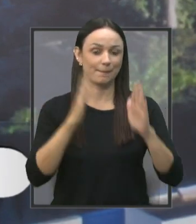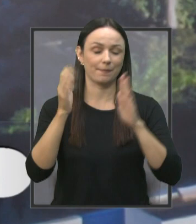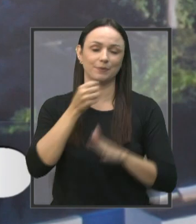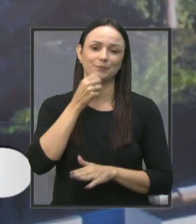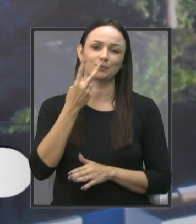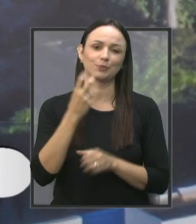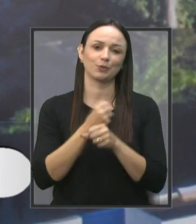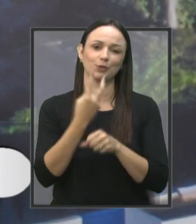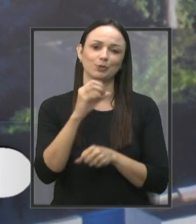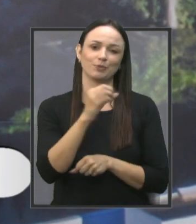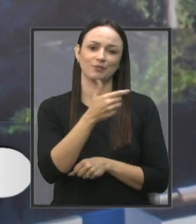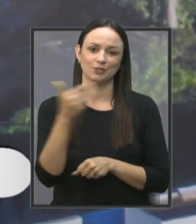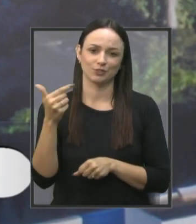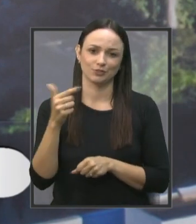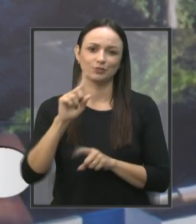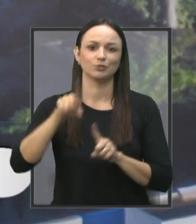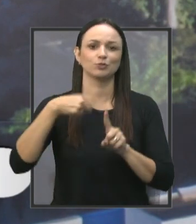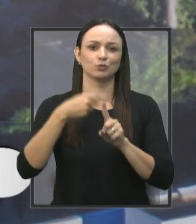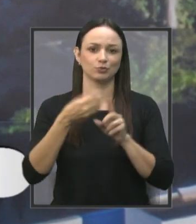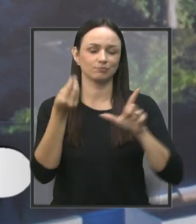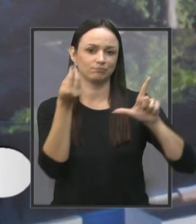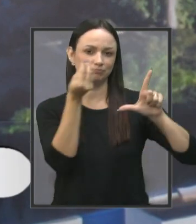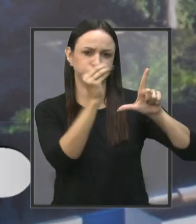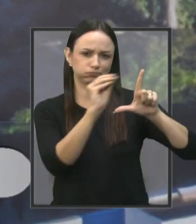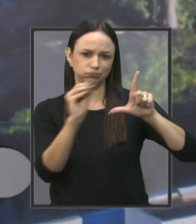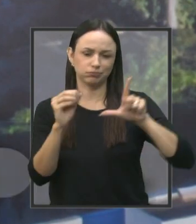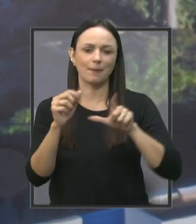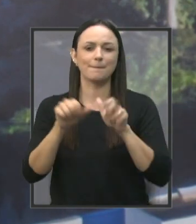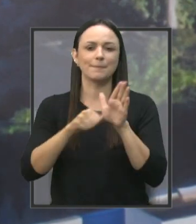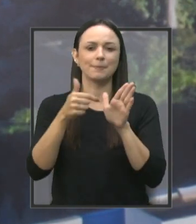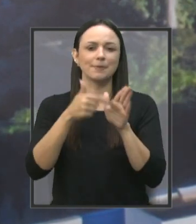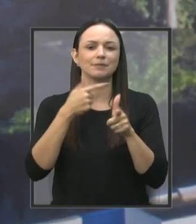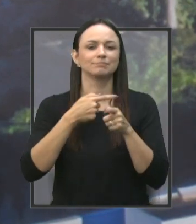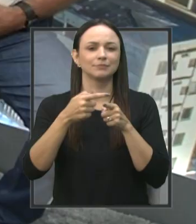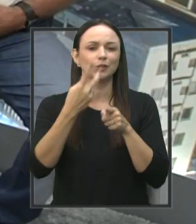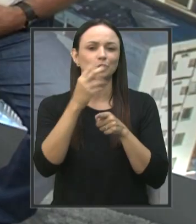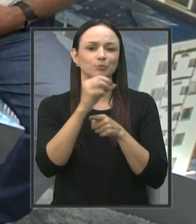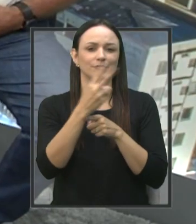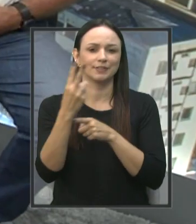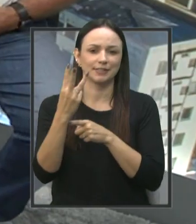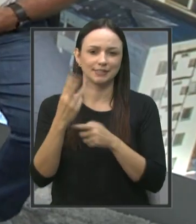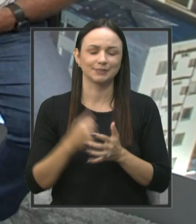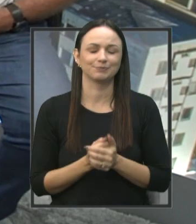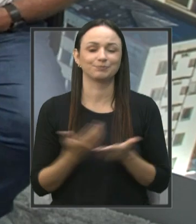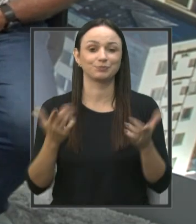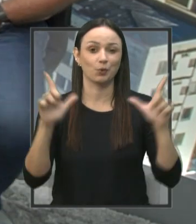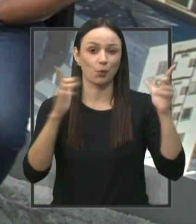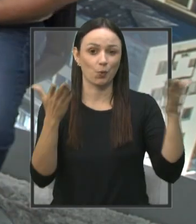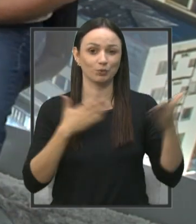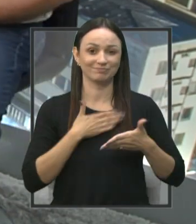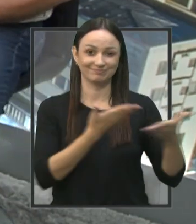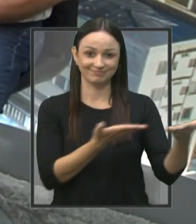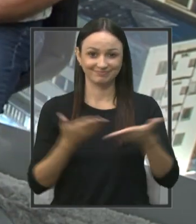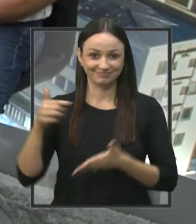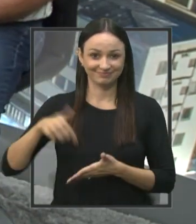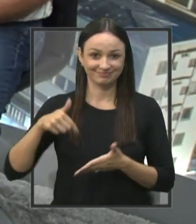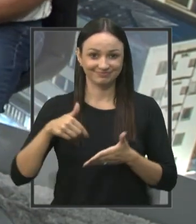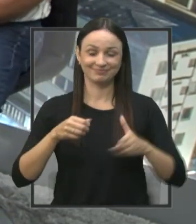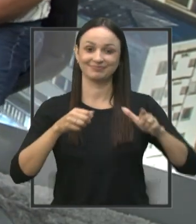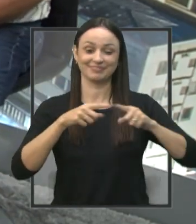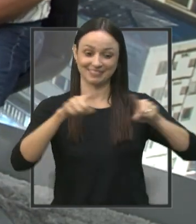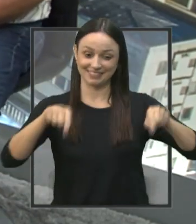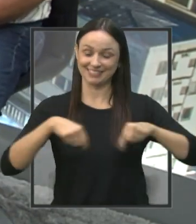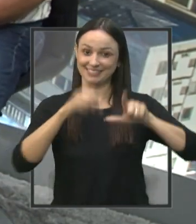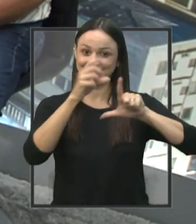2022 que ainda será reprisada aí nas primeiras semanas de 2023. E no programa de hoje eu tenho prazer em receber aqui no